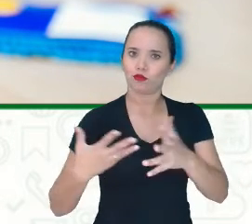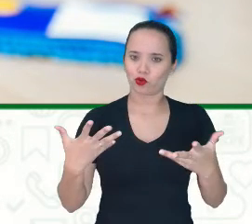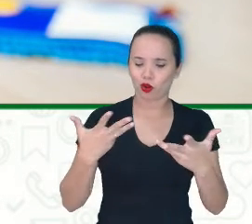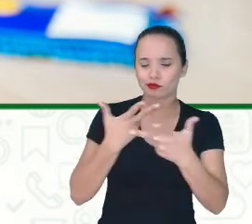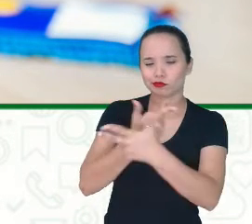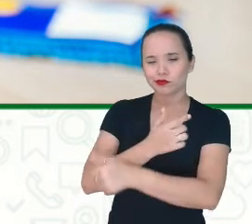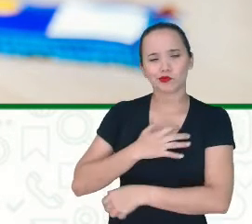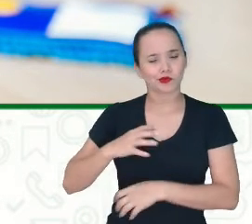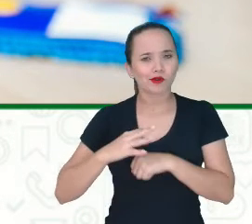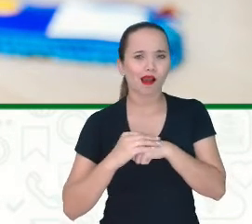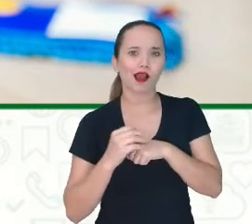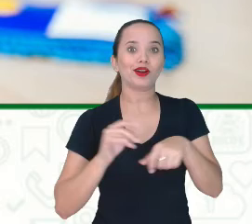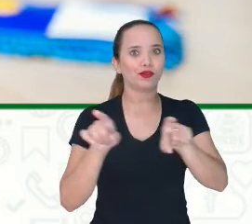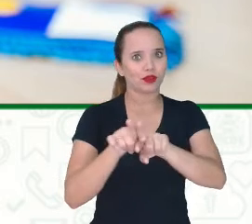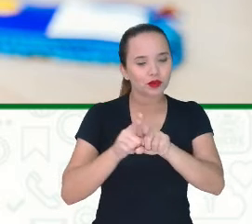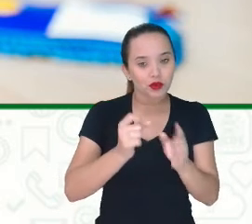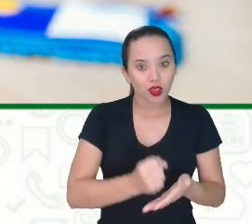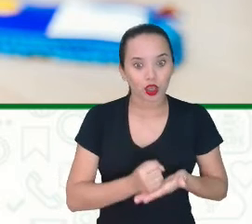casa